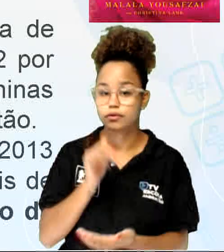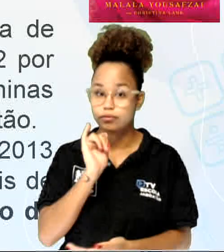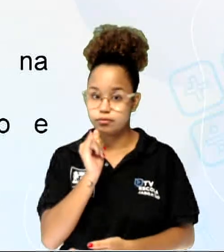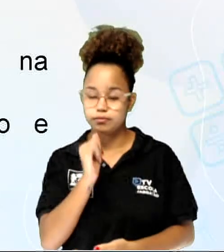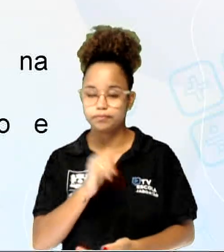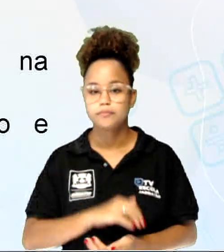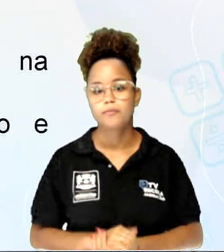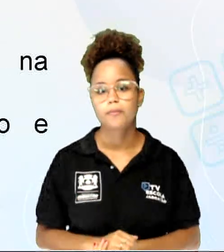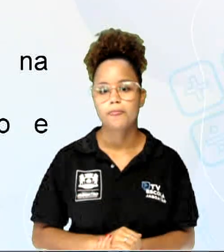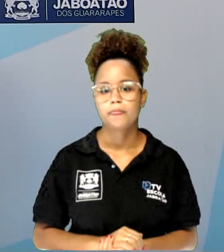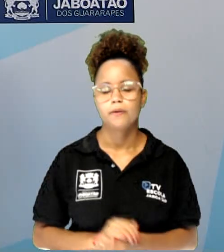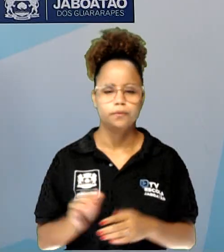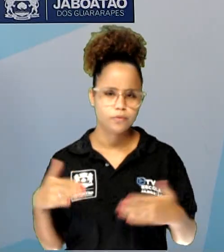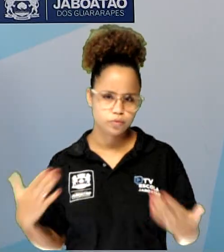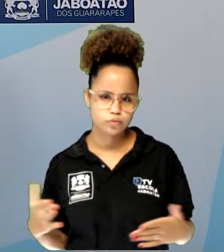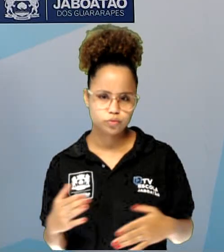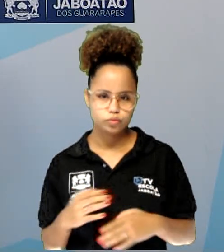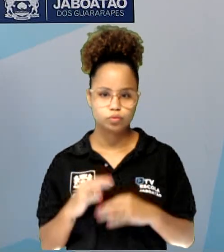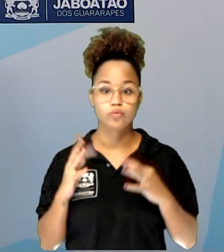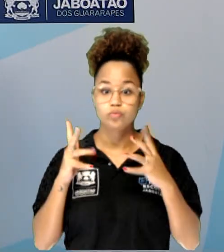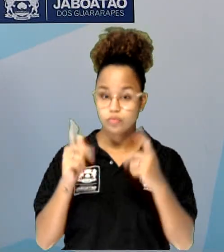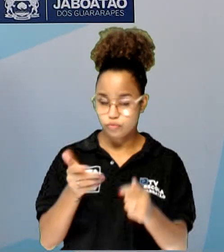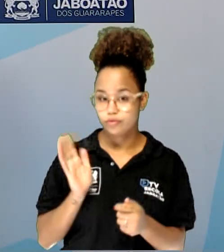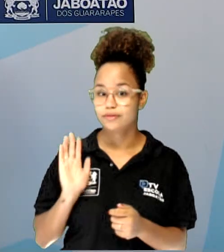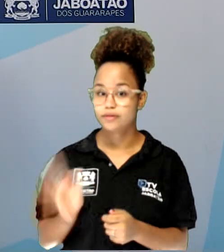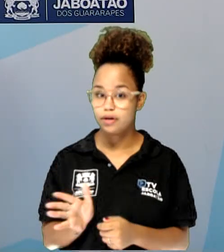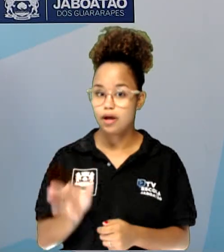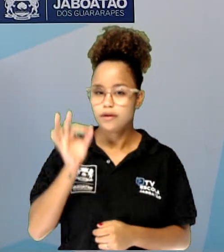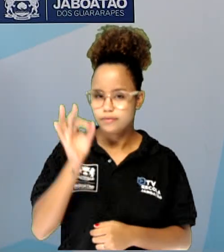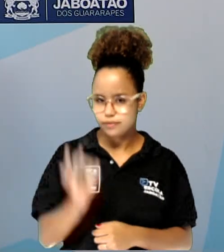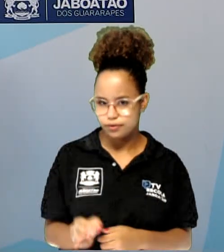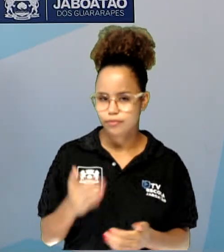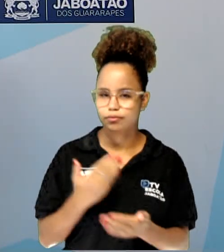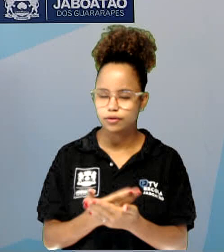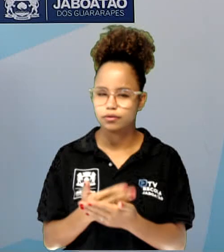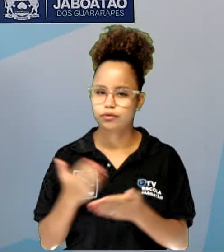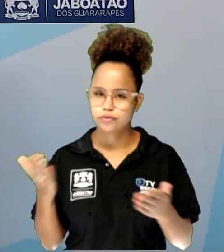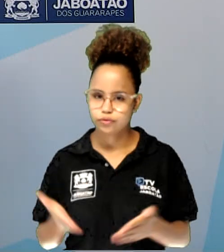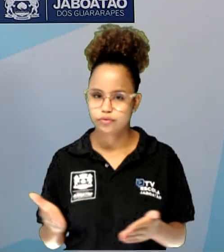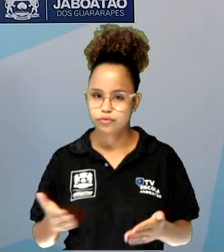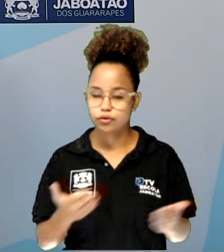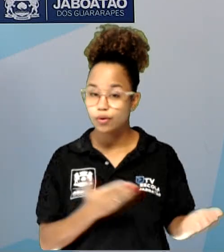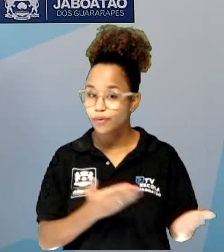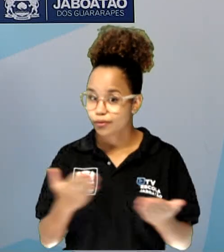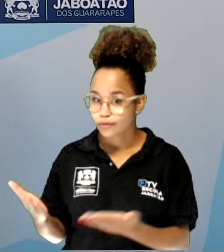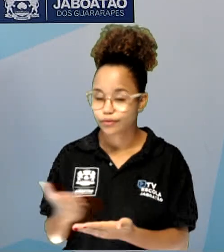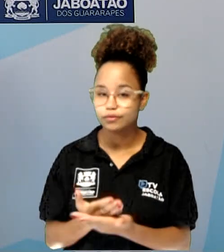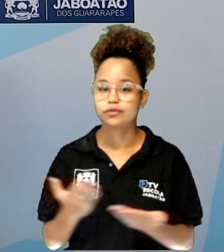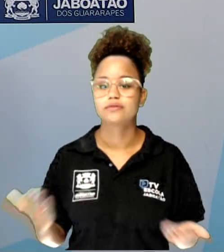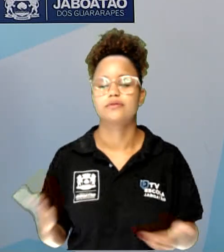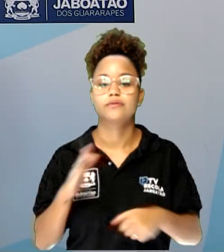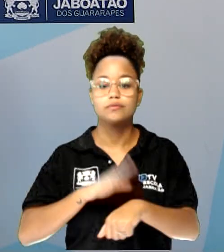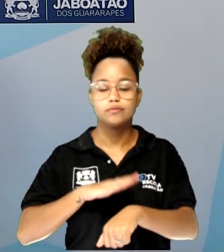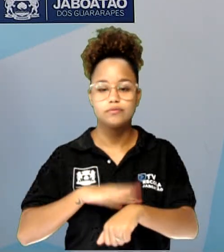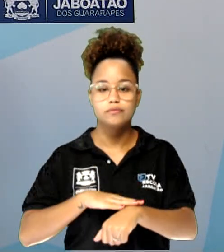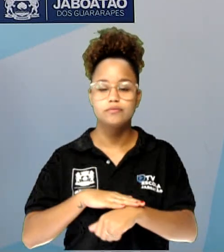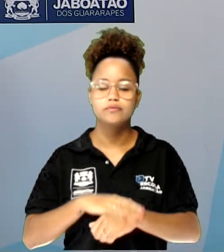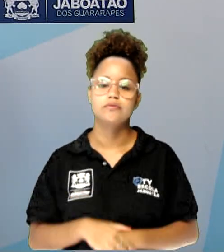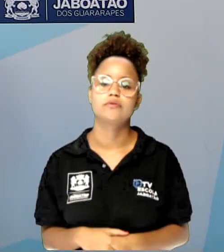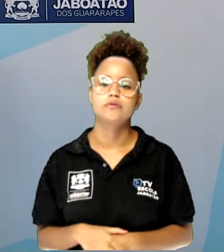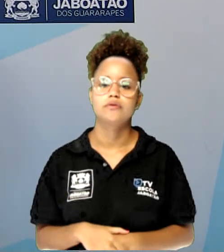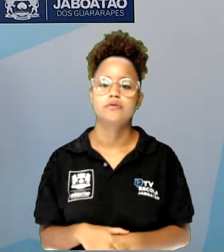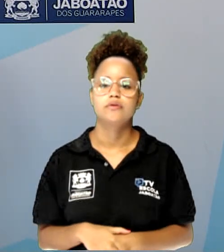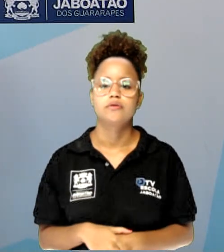Então, todo mundo pronto para a aula de hoje? Eu convido vocês a, nesse momento, a gente